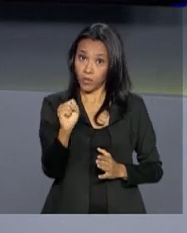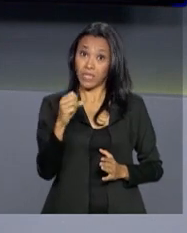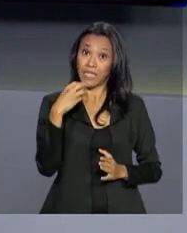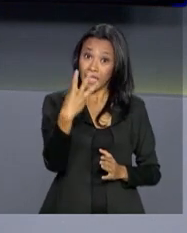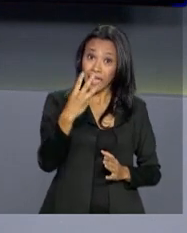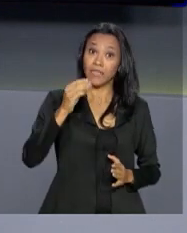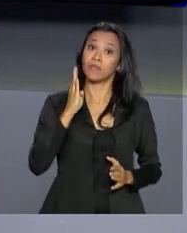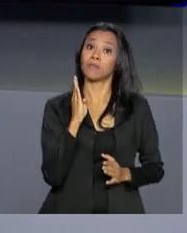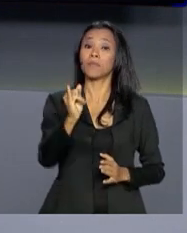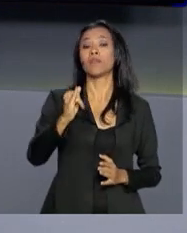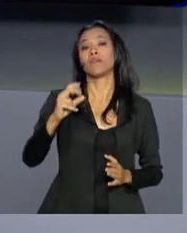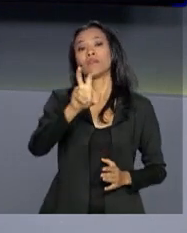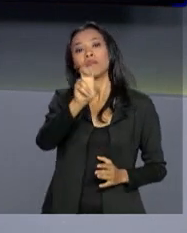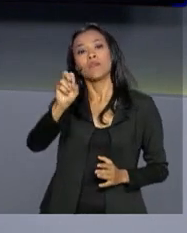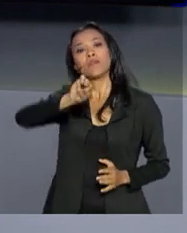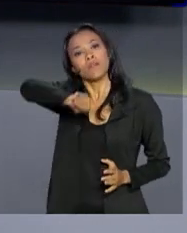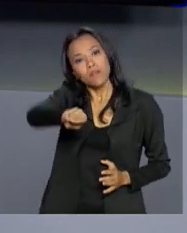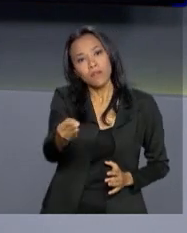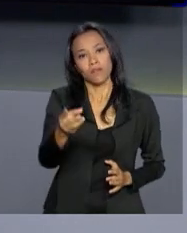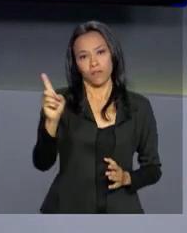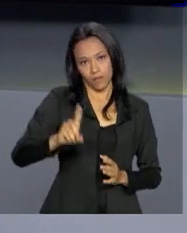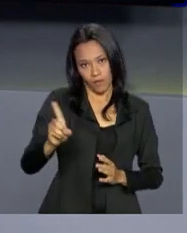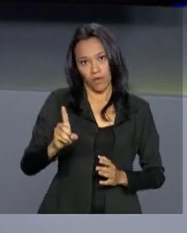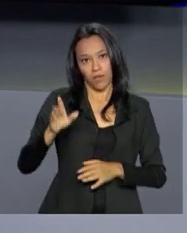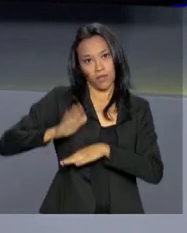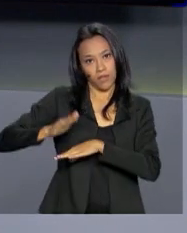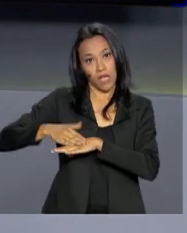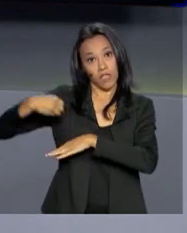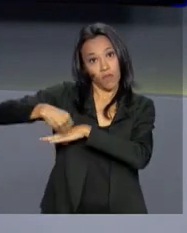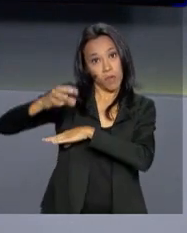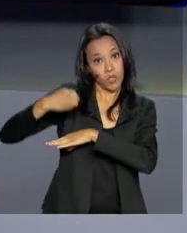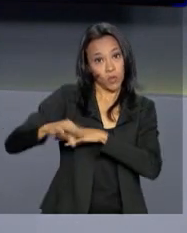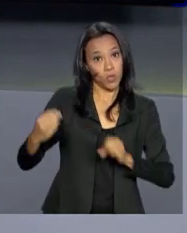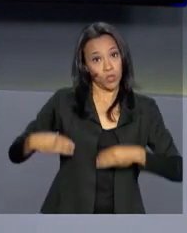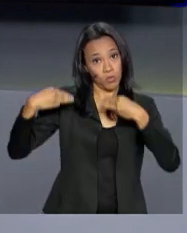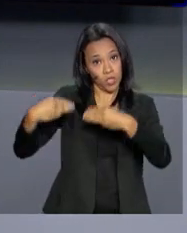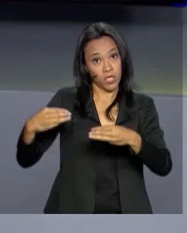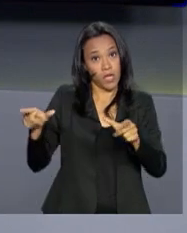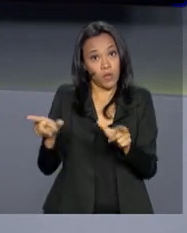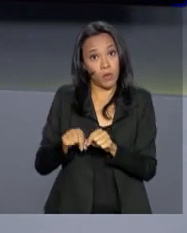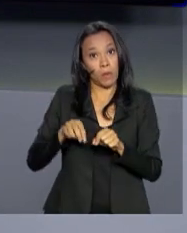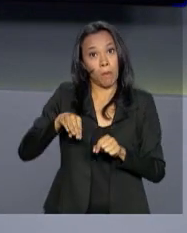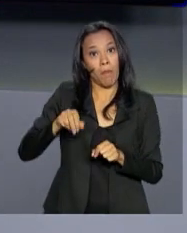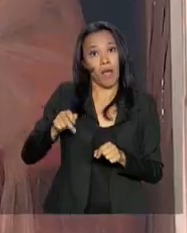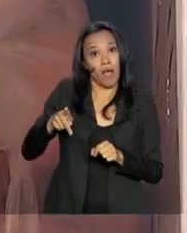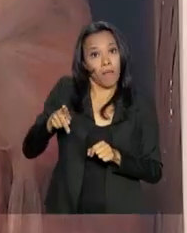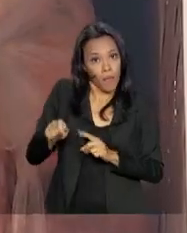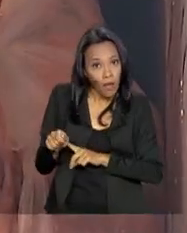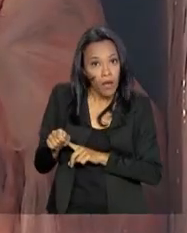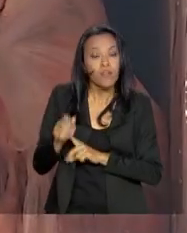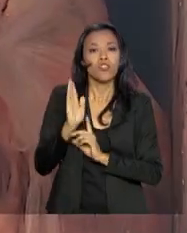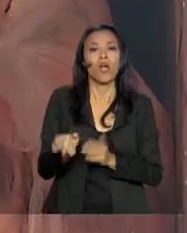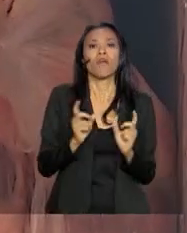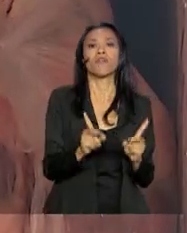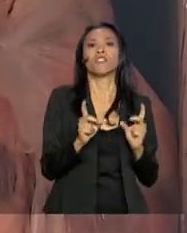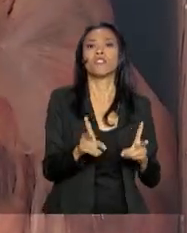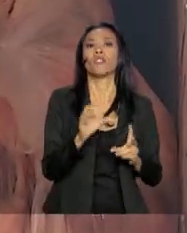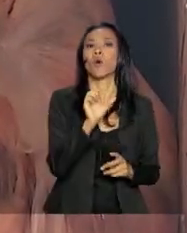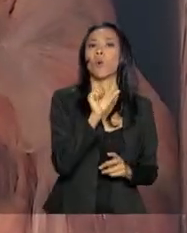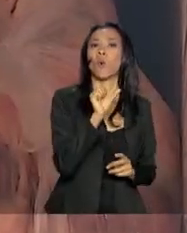milhões de dólares. Segundo os números do Ministério da Agricultura, Pecuária e Abastecimento, foram vendidas cerca de